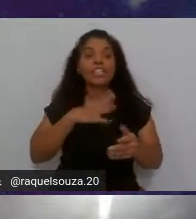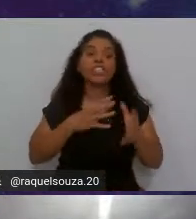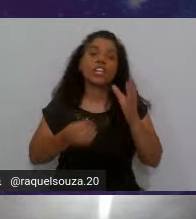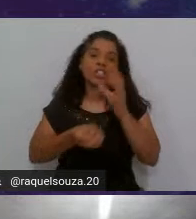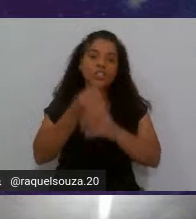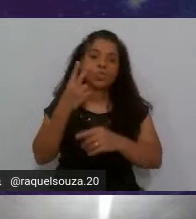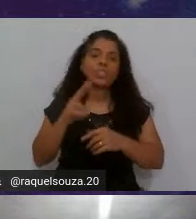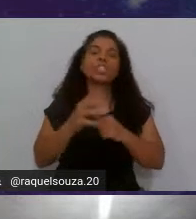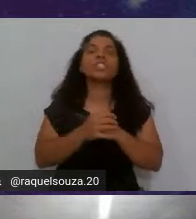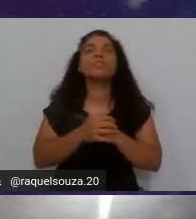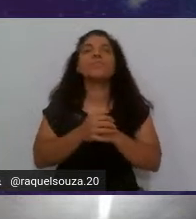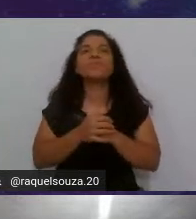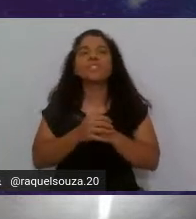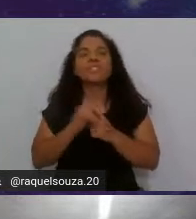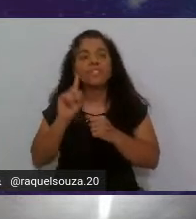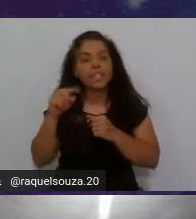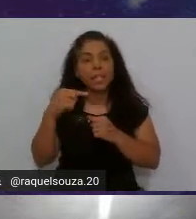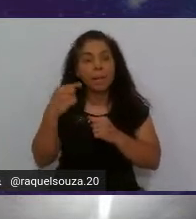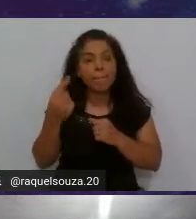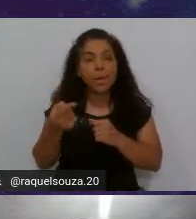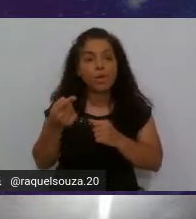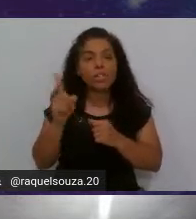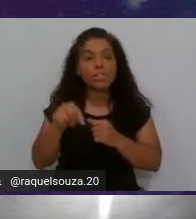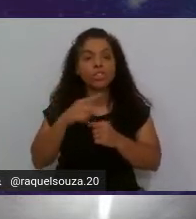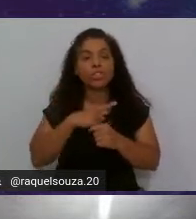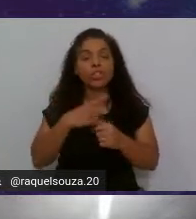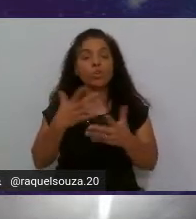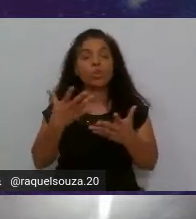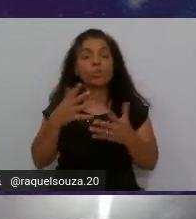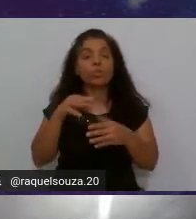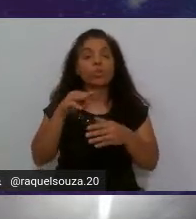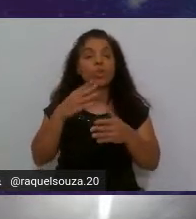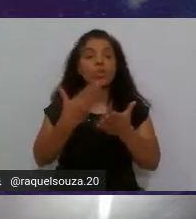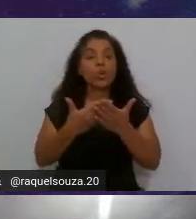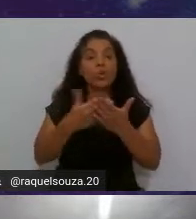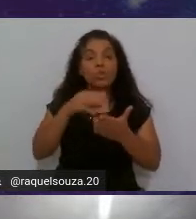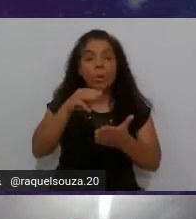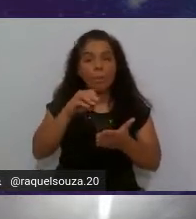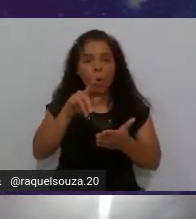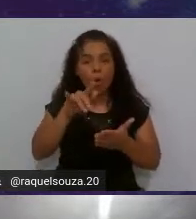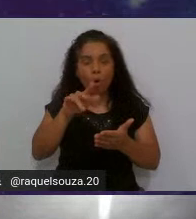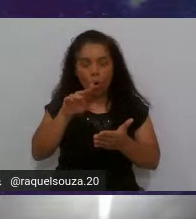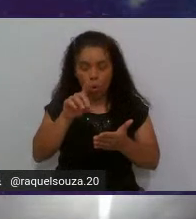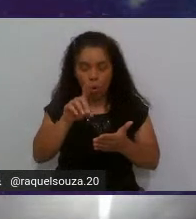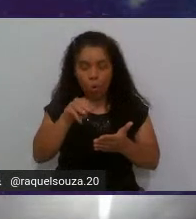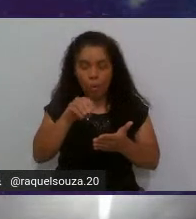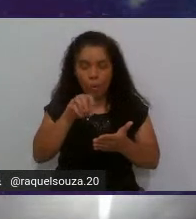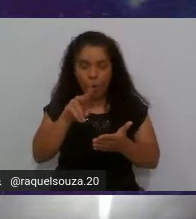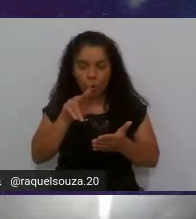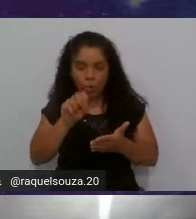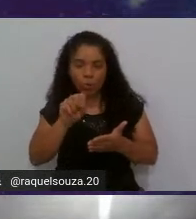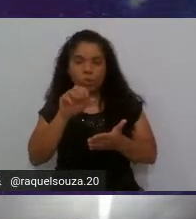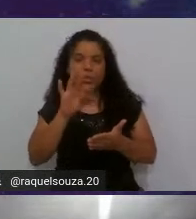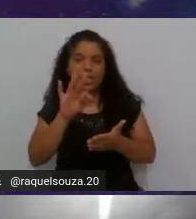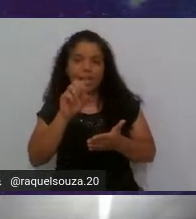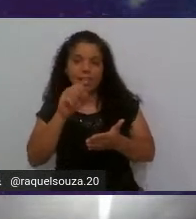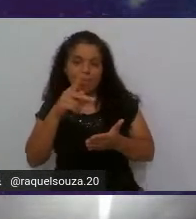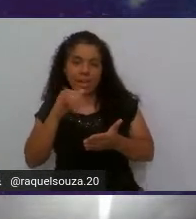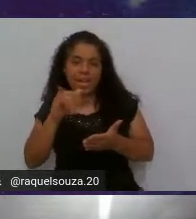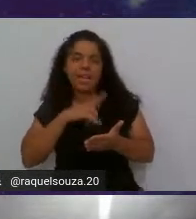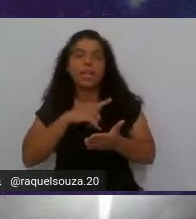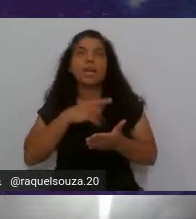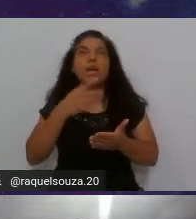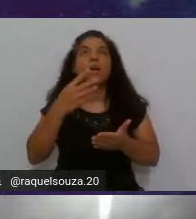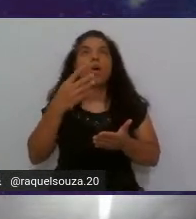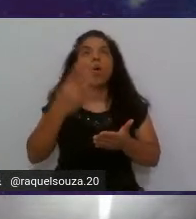depois de de um dos módulos do TSPI o módulo 4 revisão de